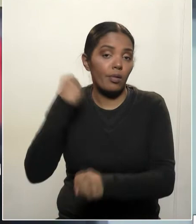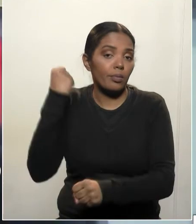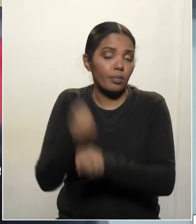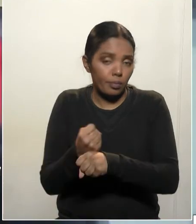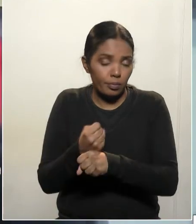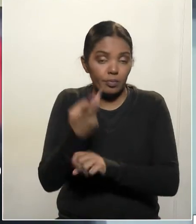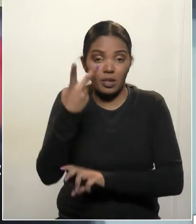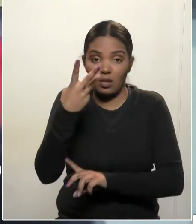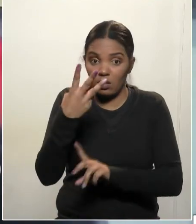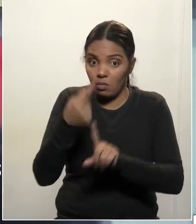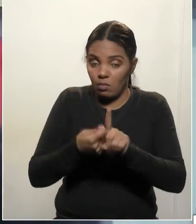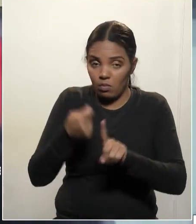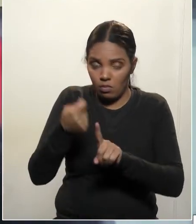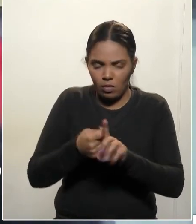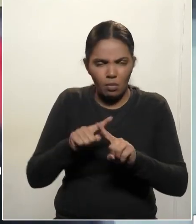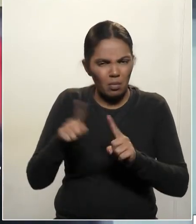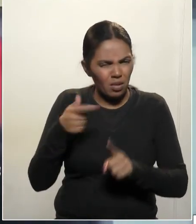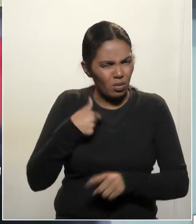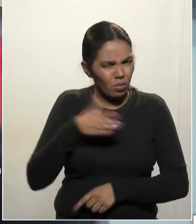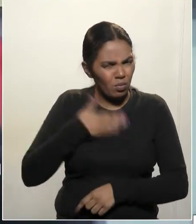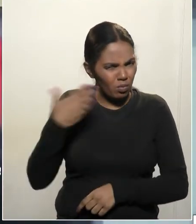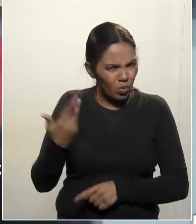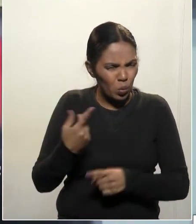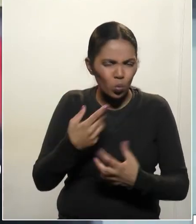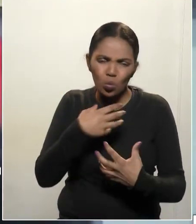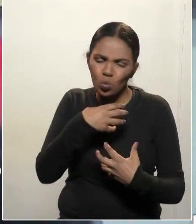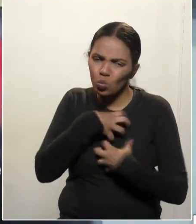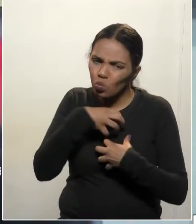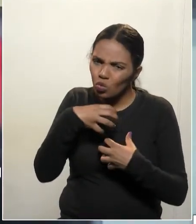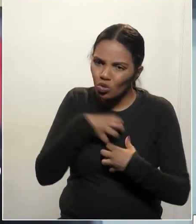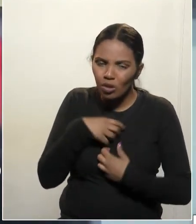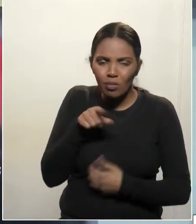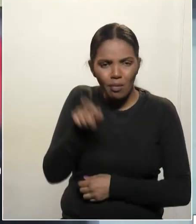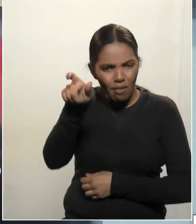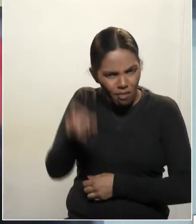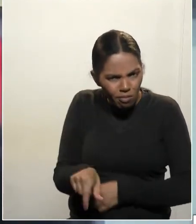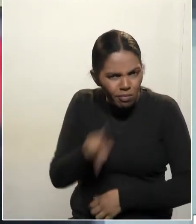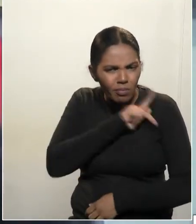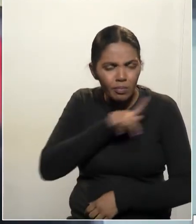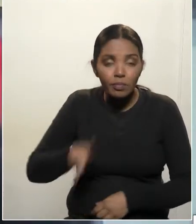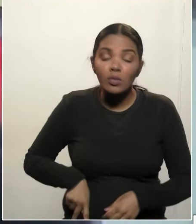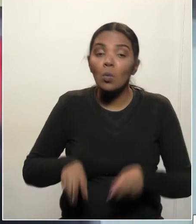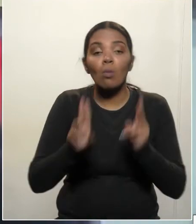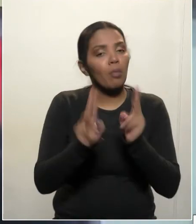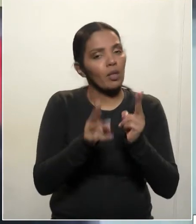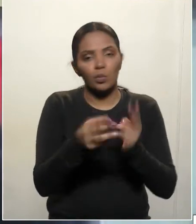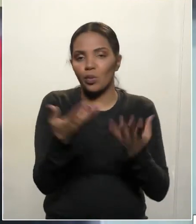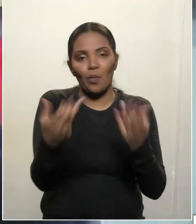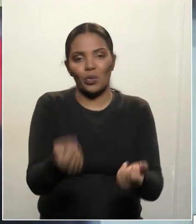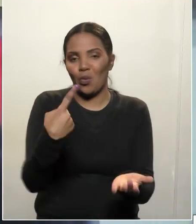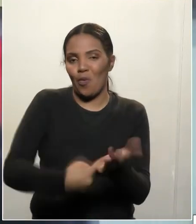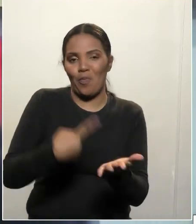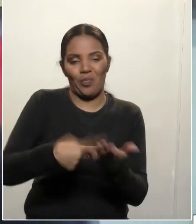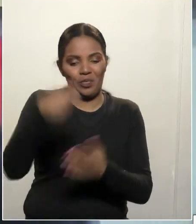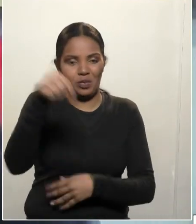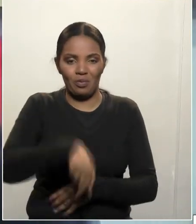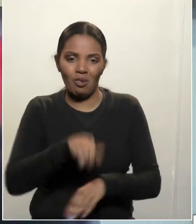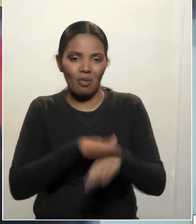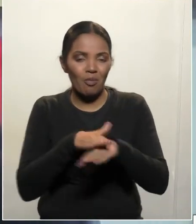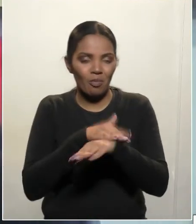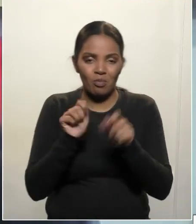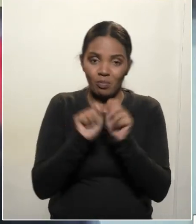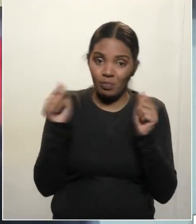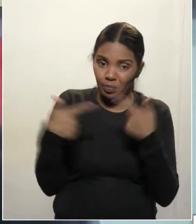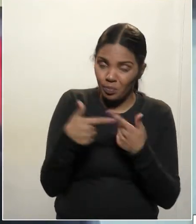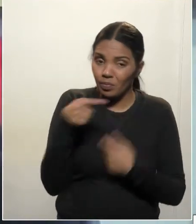muito o que fazer. Agora, me surpreendeu, senhor presidente, a forma como o senhor Wendel, ao mesmo que não veio para a Assembleia, aliás, fez um